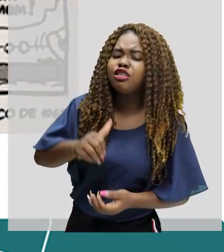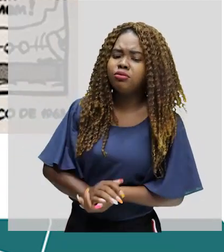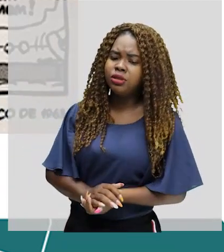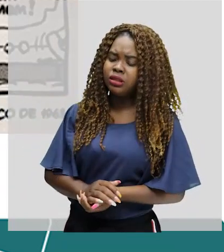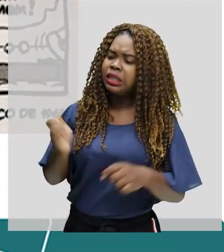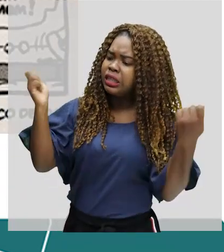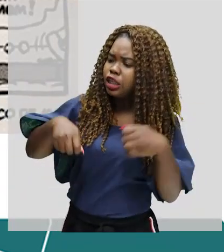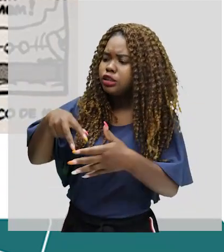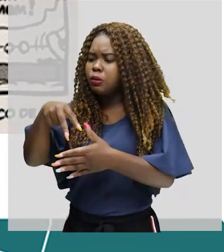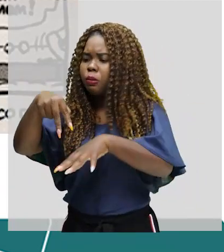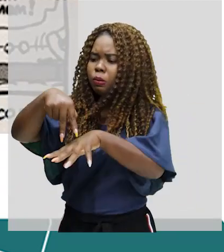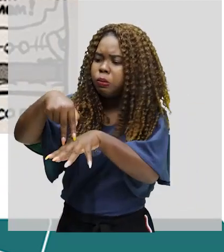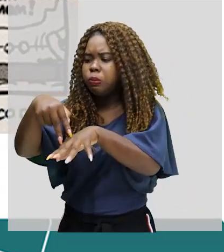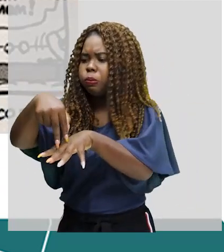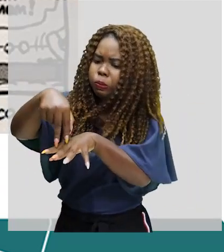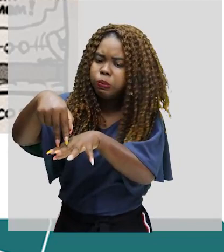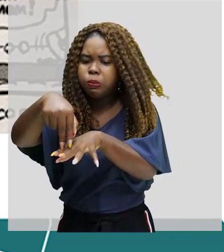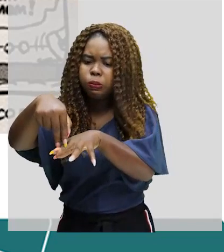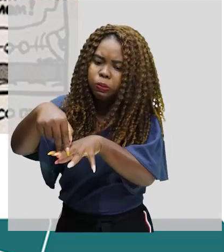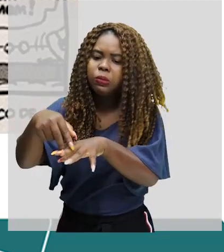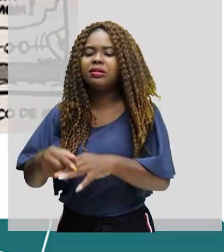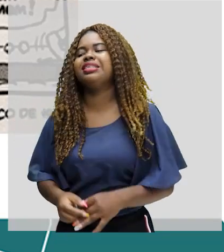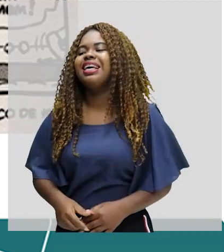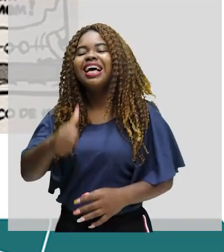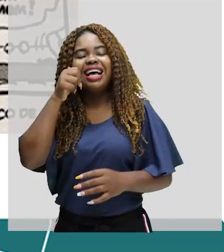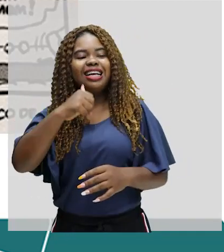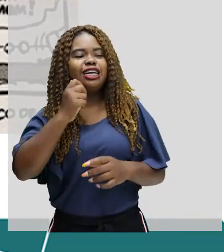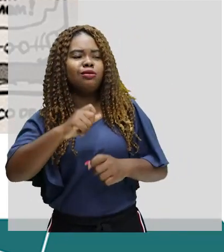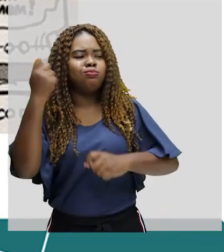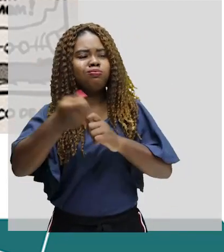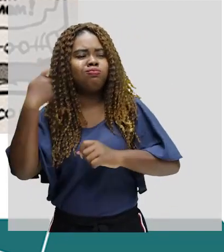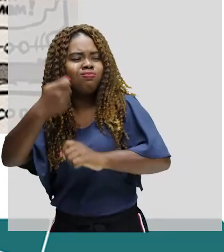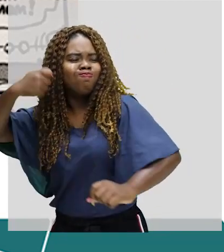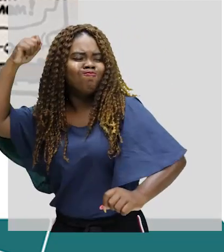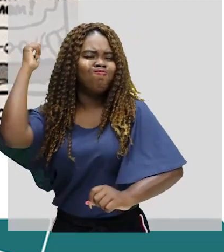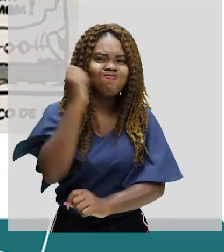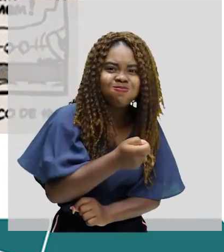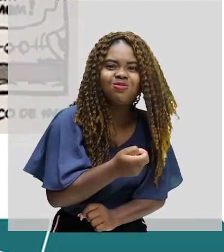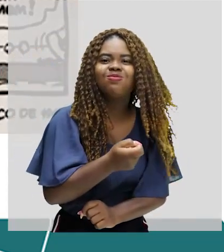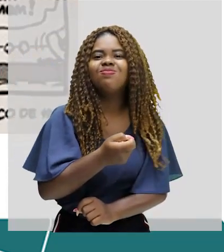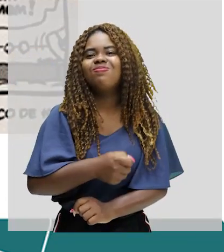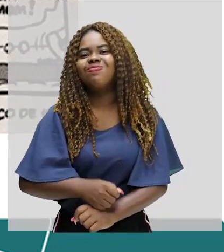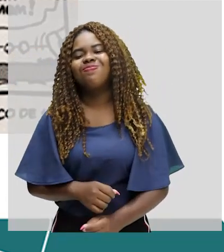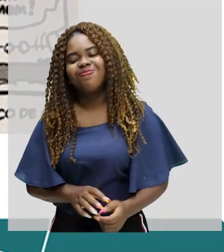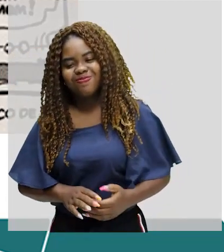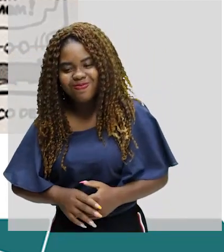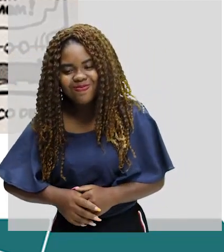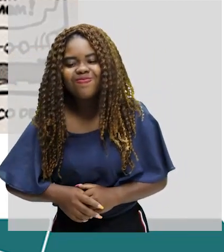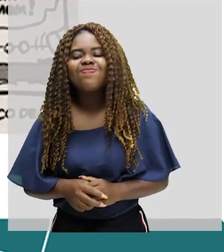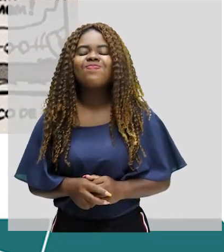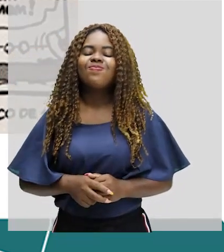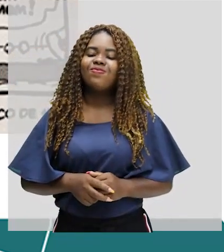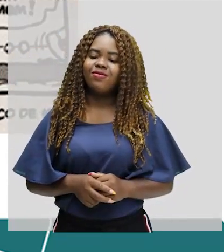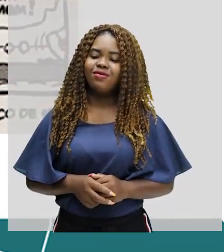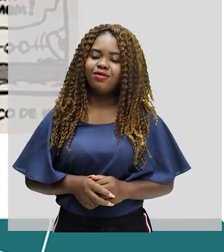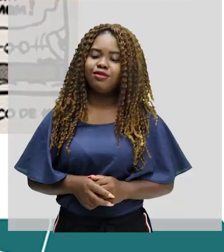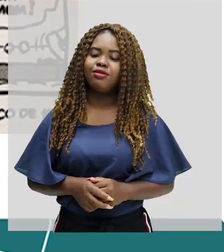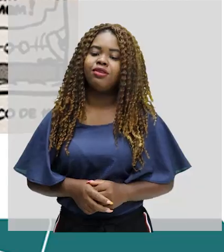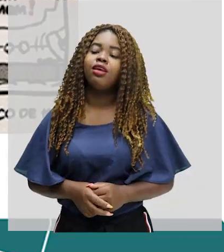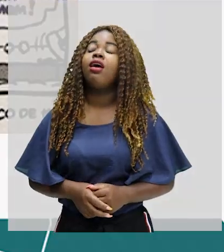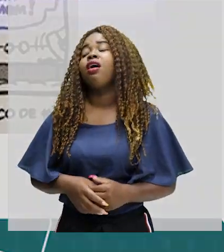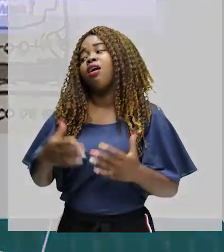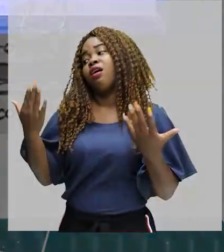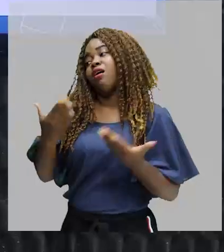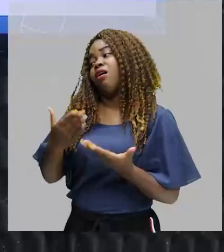passar. E aí ele leva aquela coelhada já conhecida, que em 1963 ela já existia. Agora sei como as